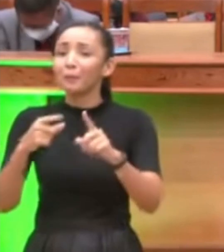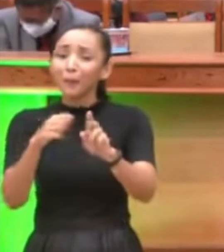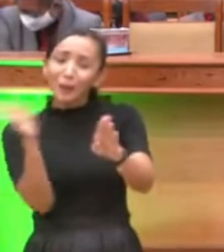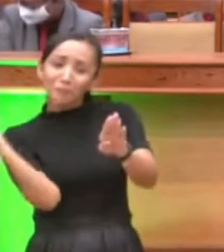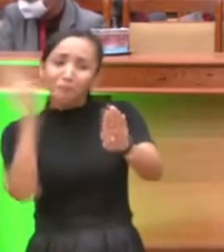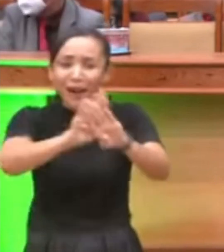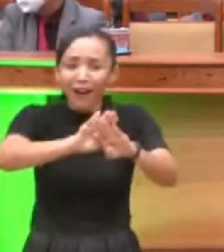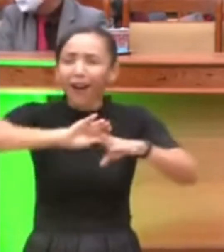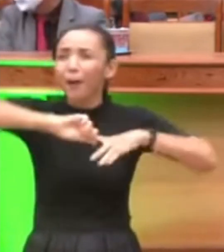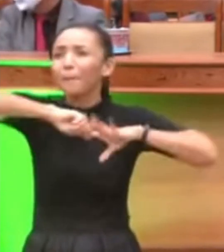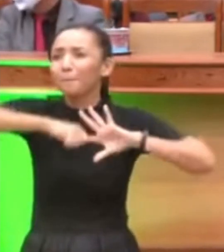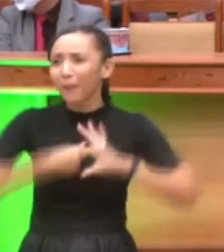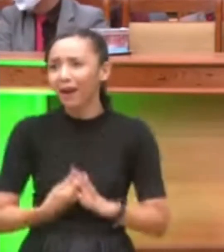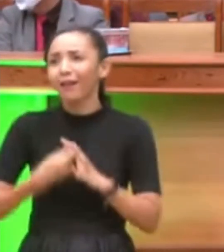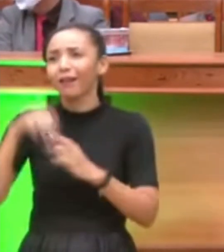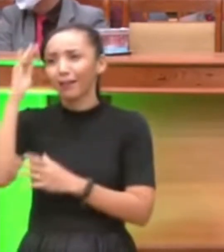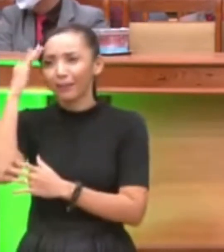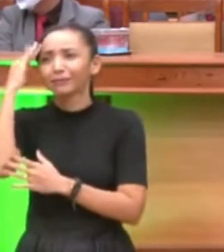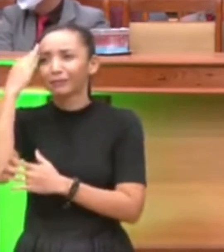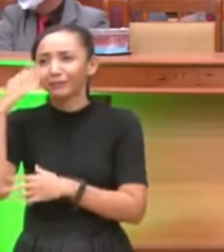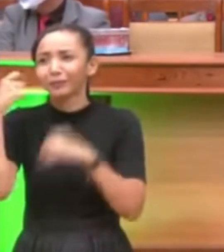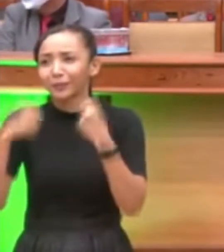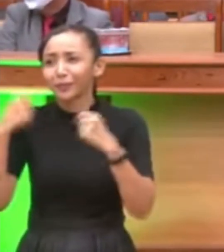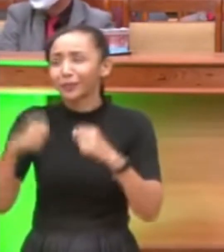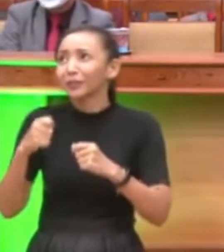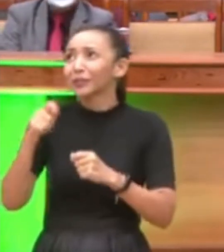discernimento do Espírito Santo de Deus